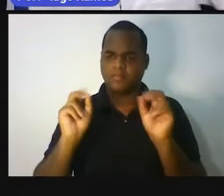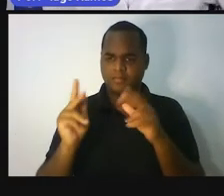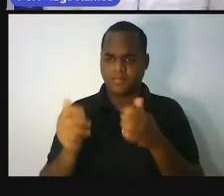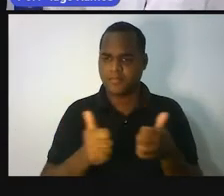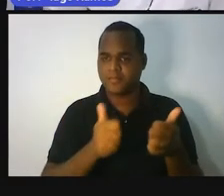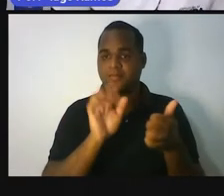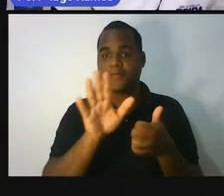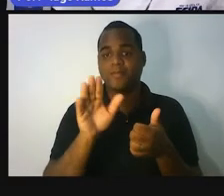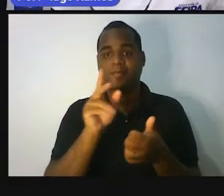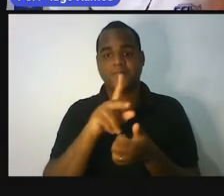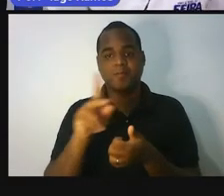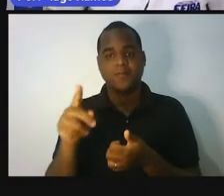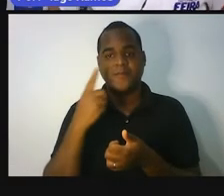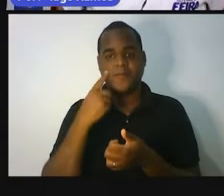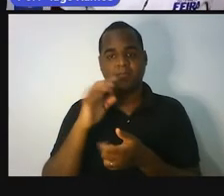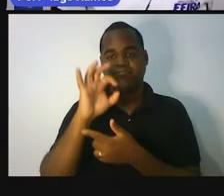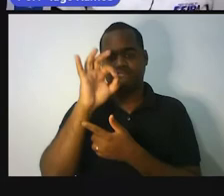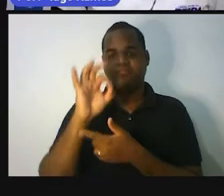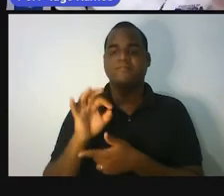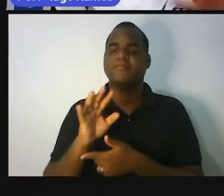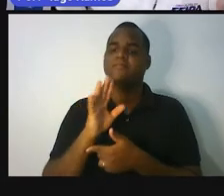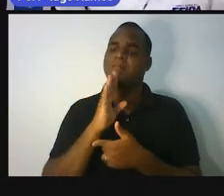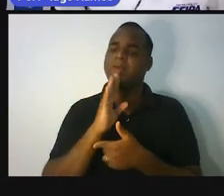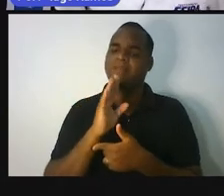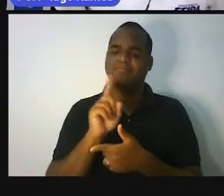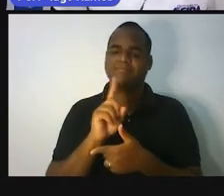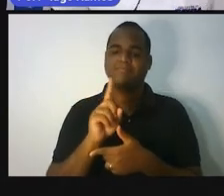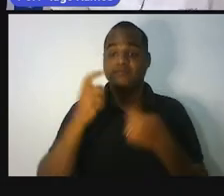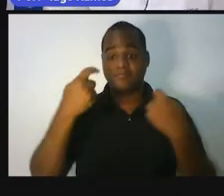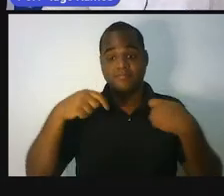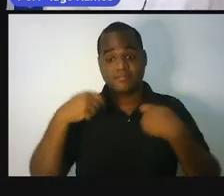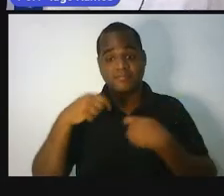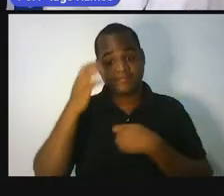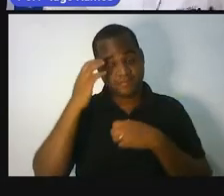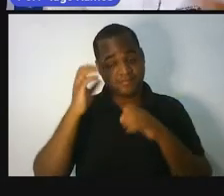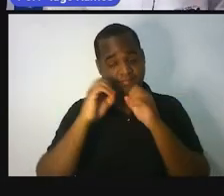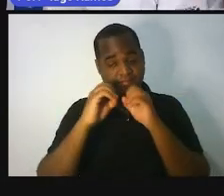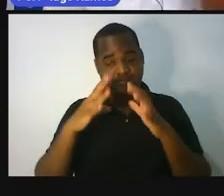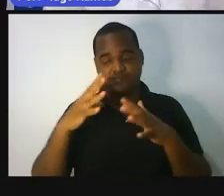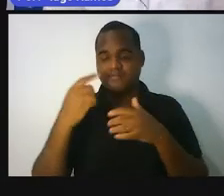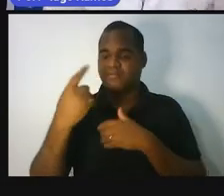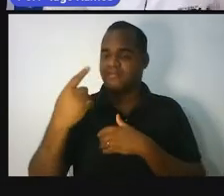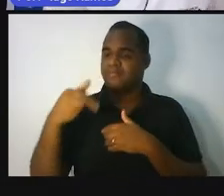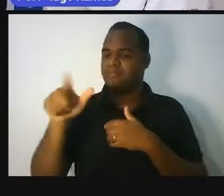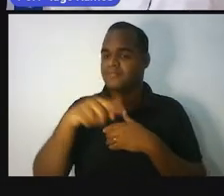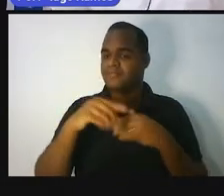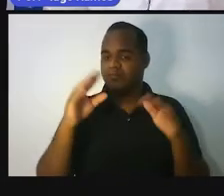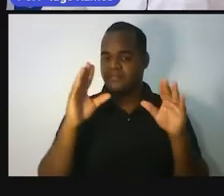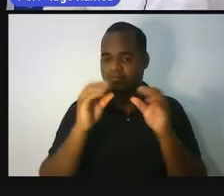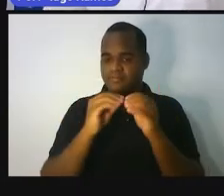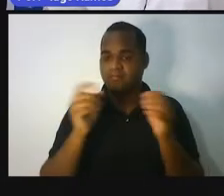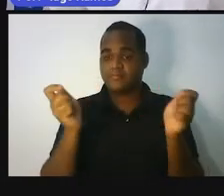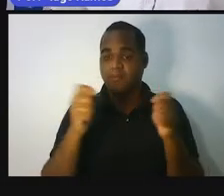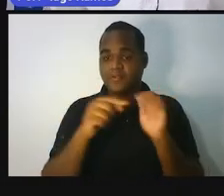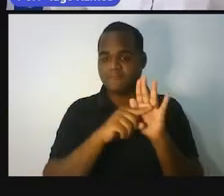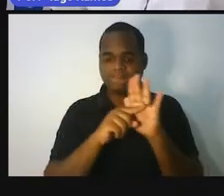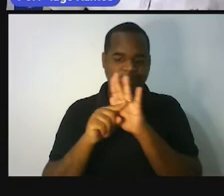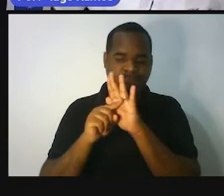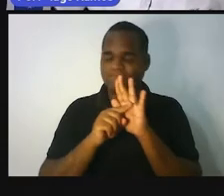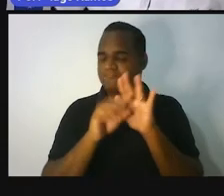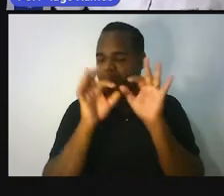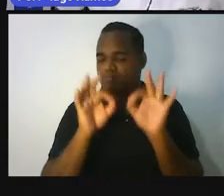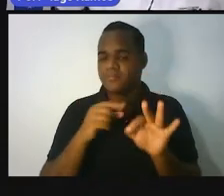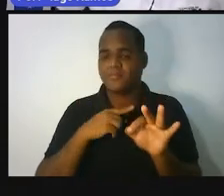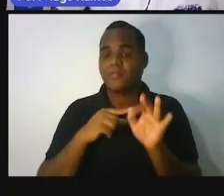eu preciso entender porcentagem primeiro. E é para isso que eu estou aqui. Para tentar te ajudar a entender essa